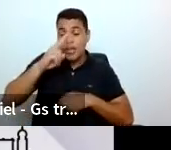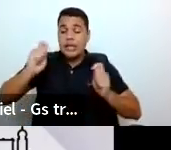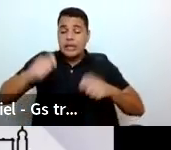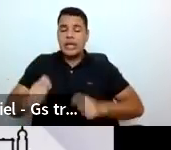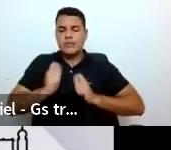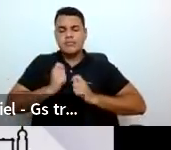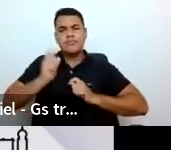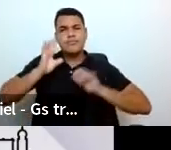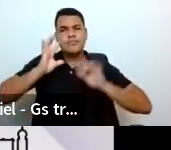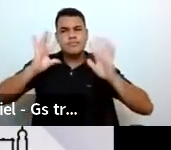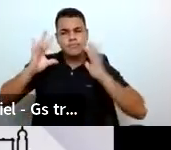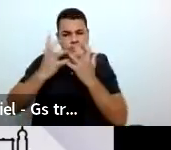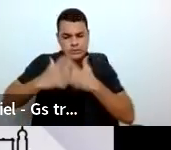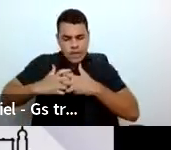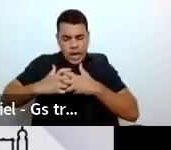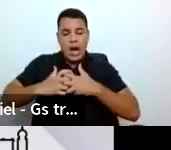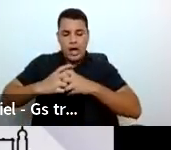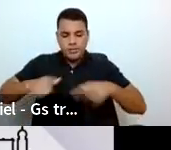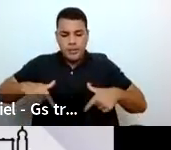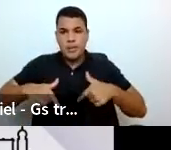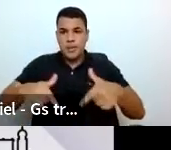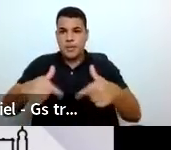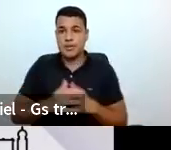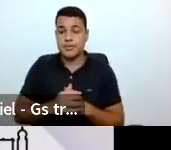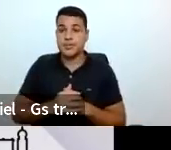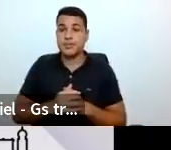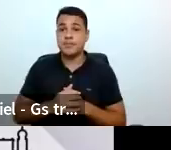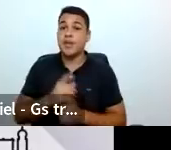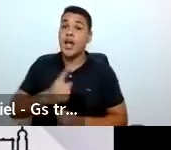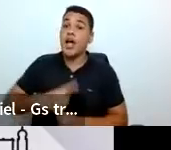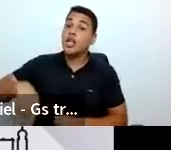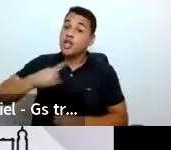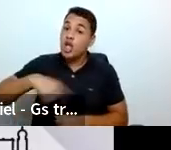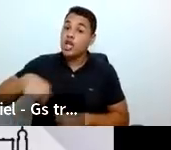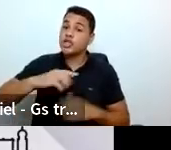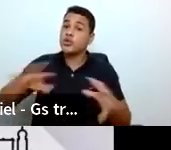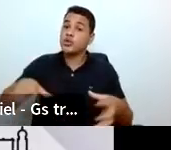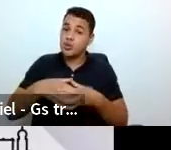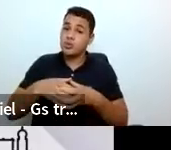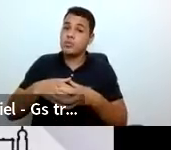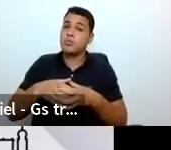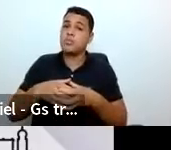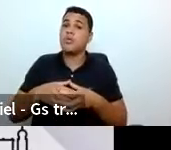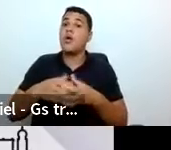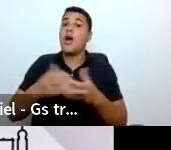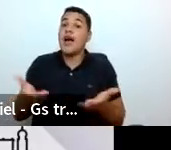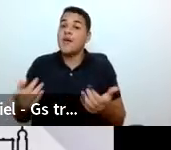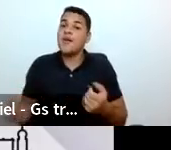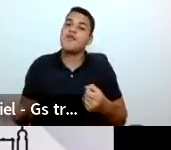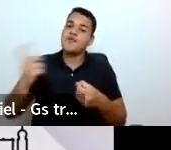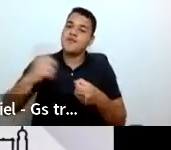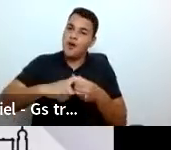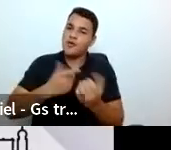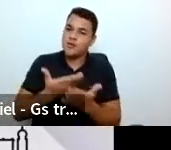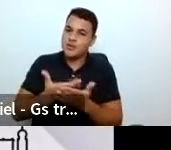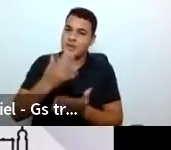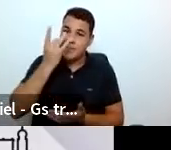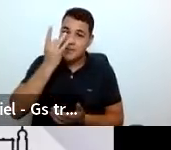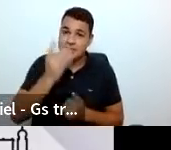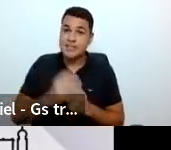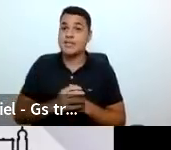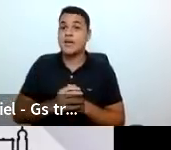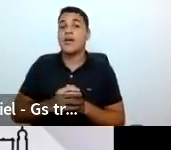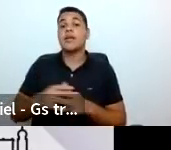concretização. A gente precisa, pessoal, nesse nosso retorno ao presencial, dos